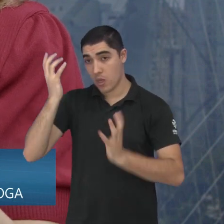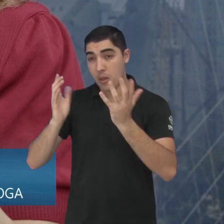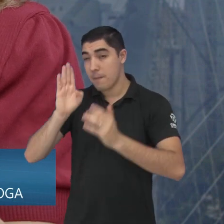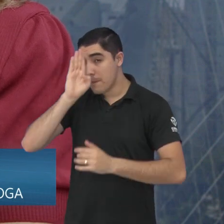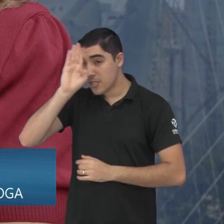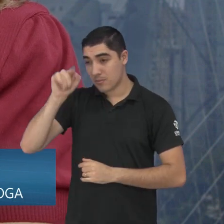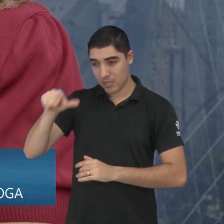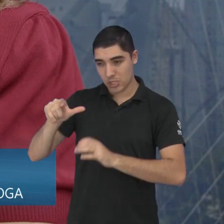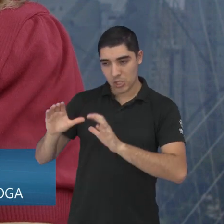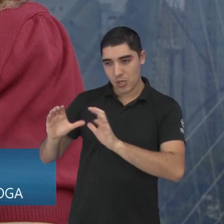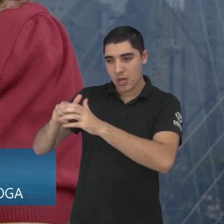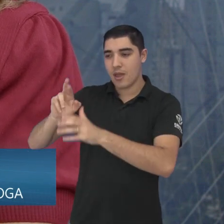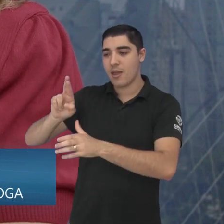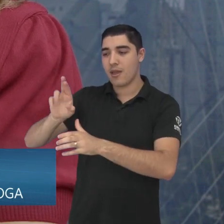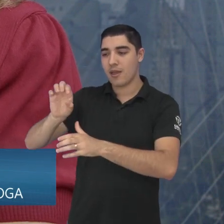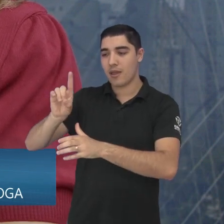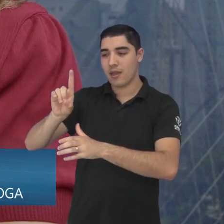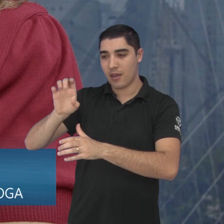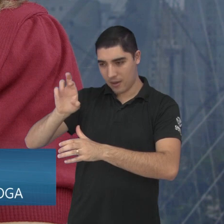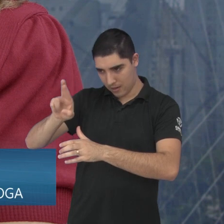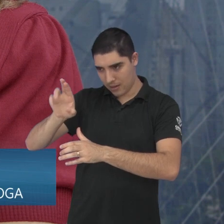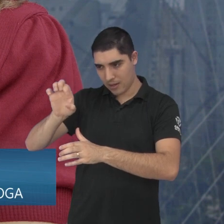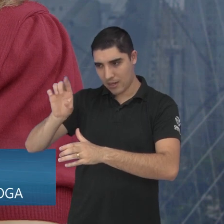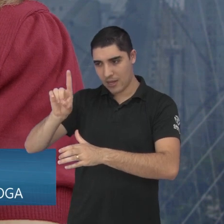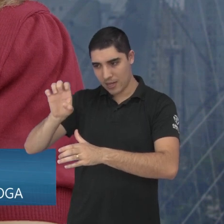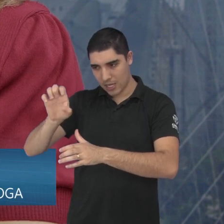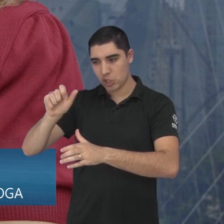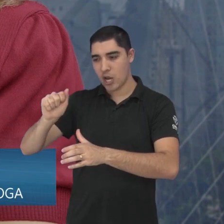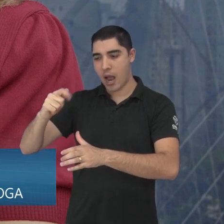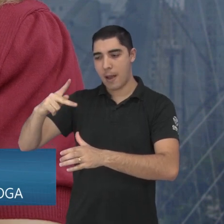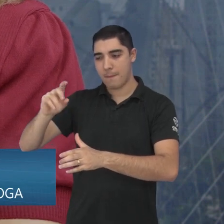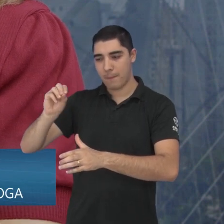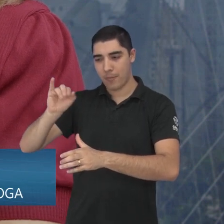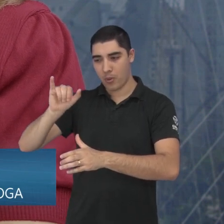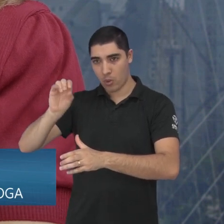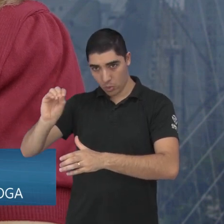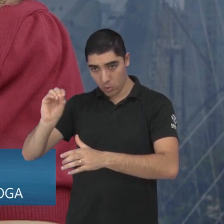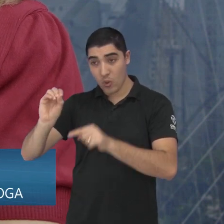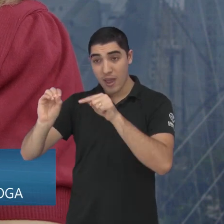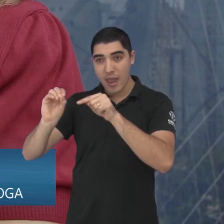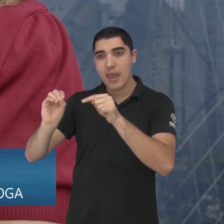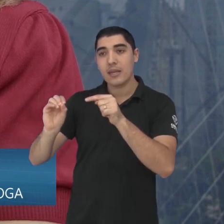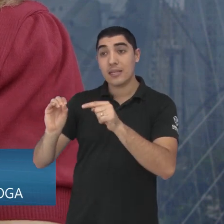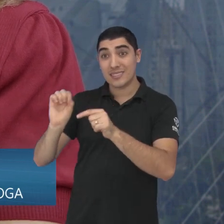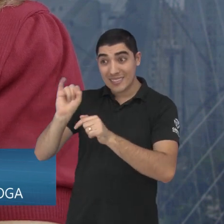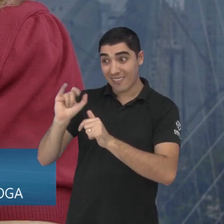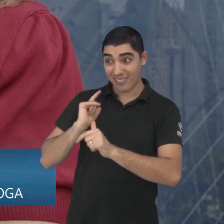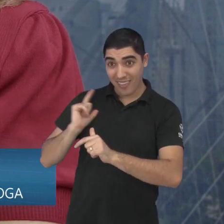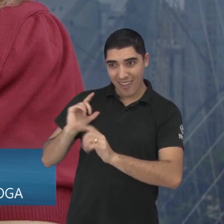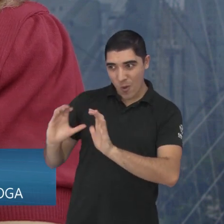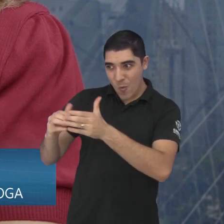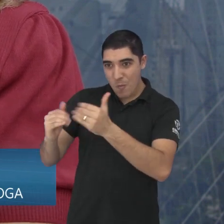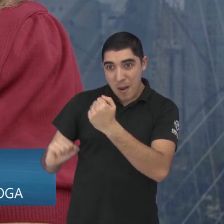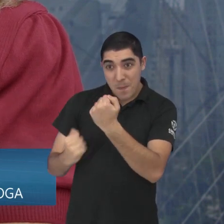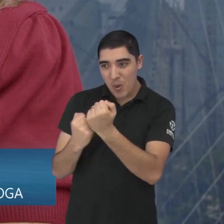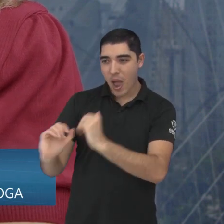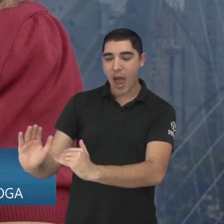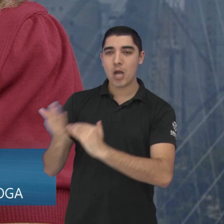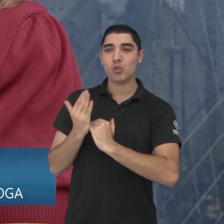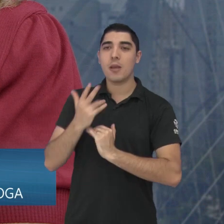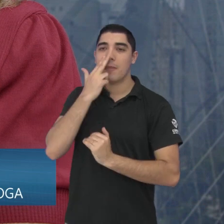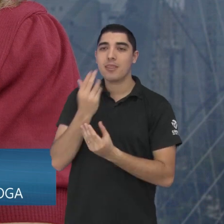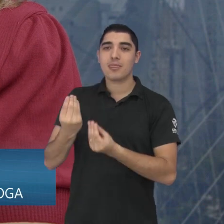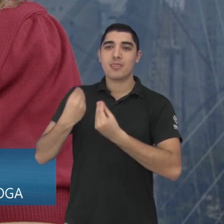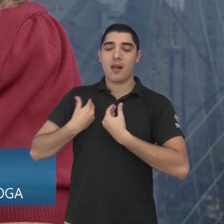esses momentos, principalmente a rede de apoio, né? Seja um momento menos difícil, menos